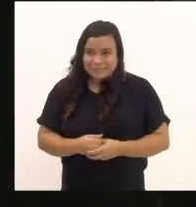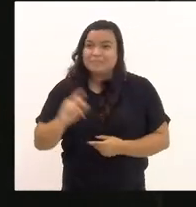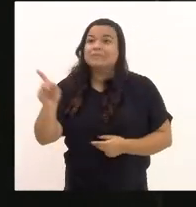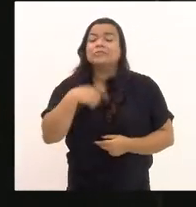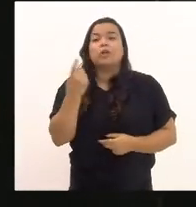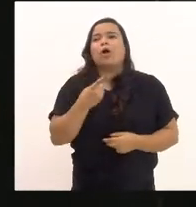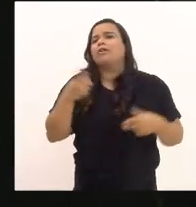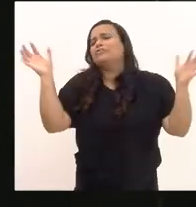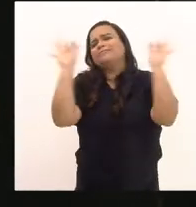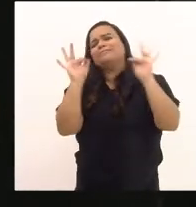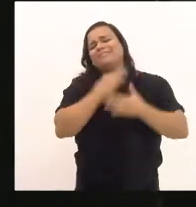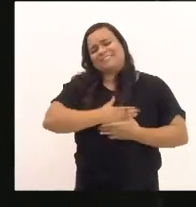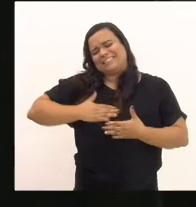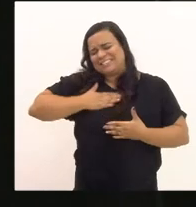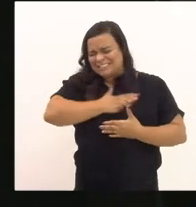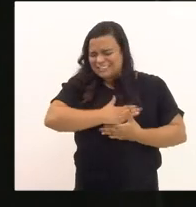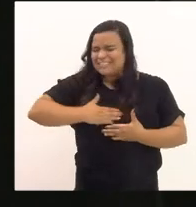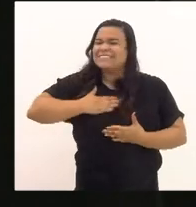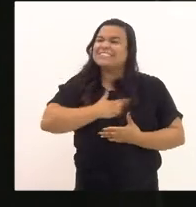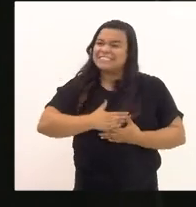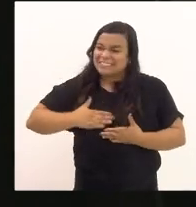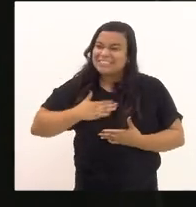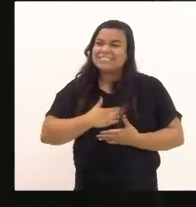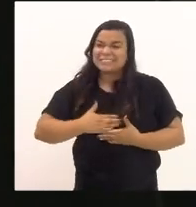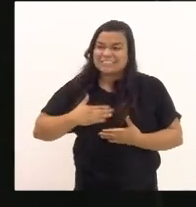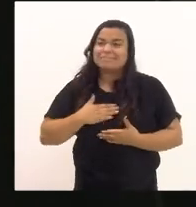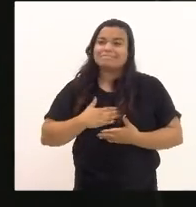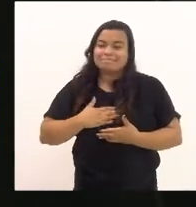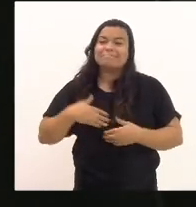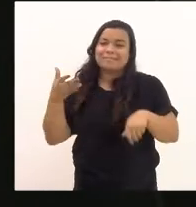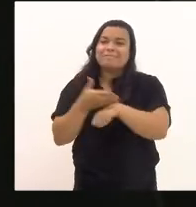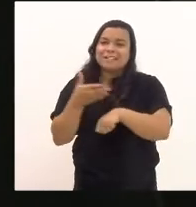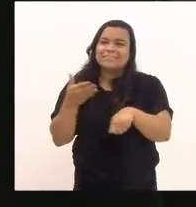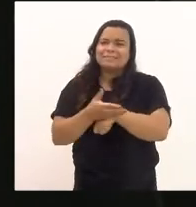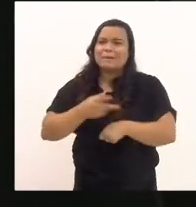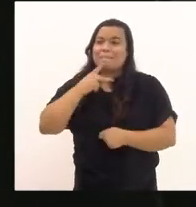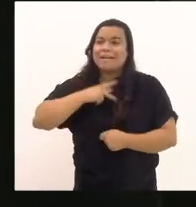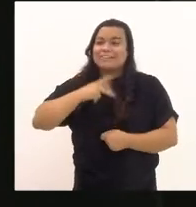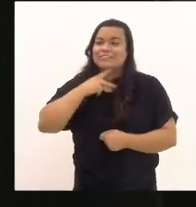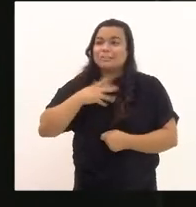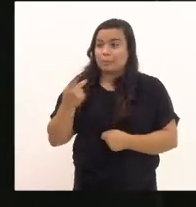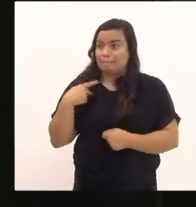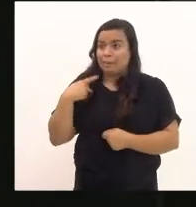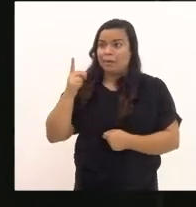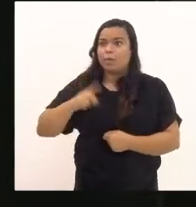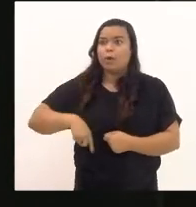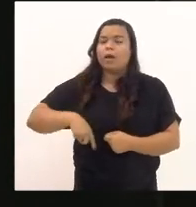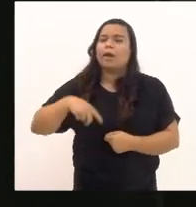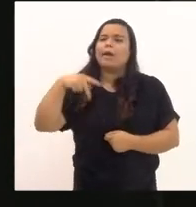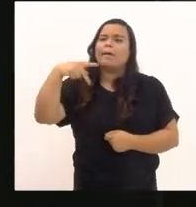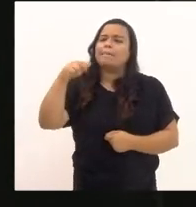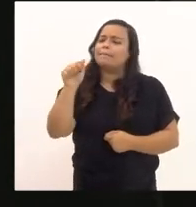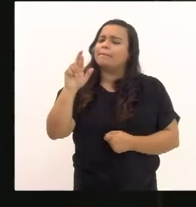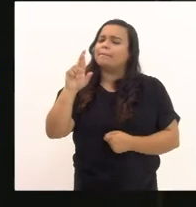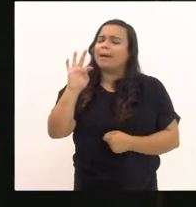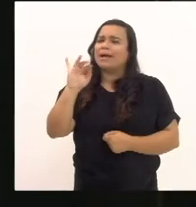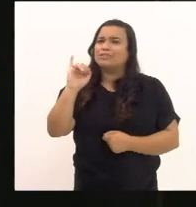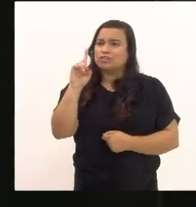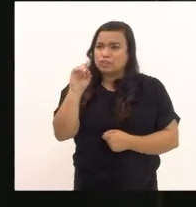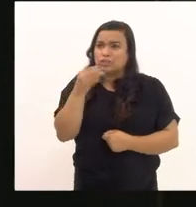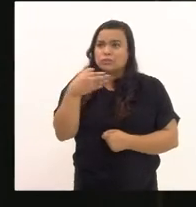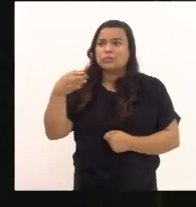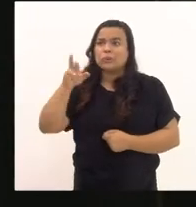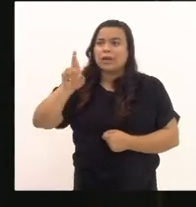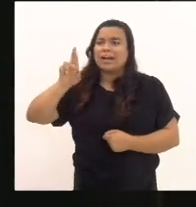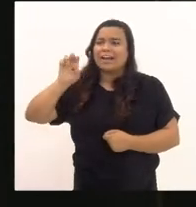a alegria de fazer parte de um partido, meu partido é o Partido Republicanos e eu tenho muita alegria